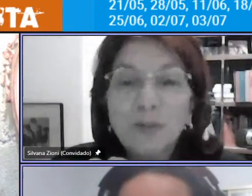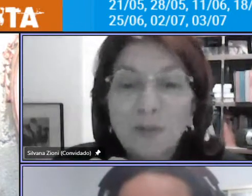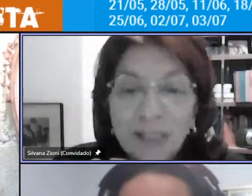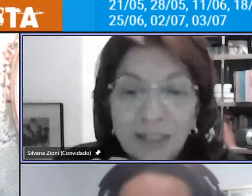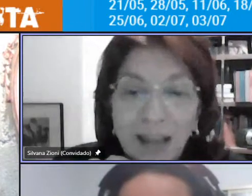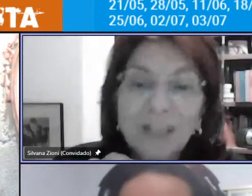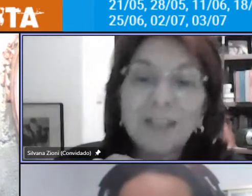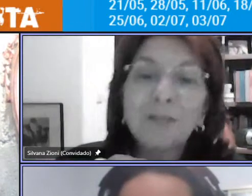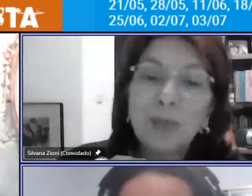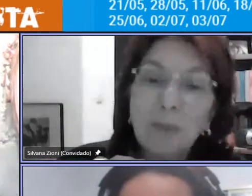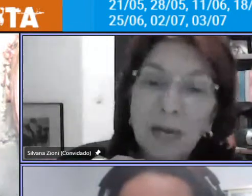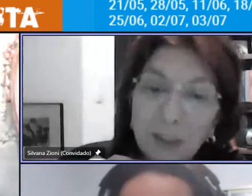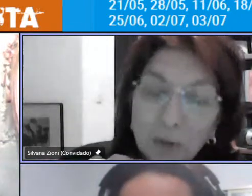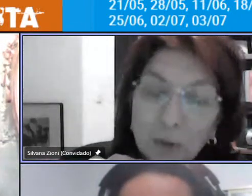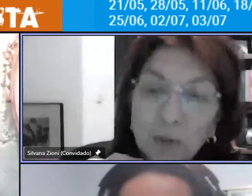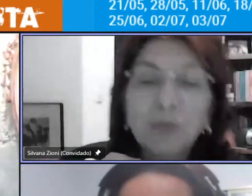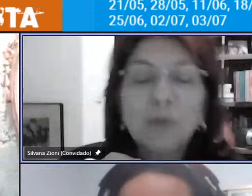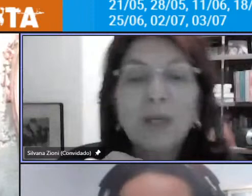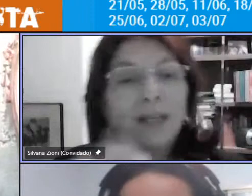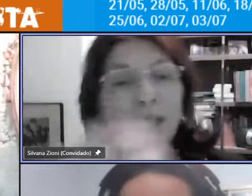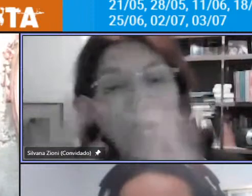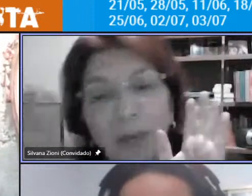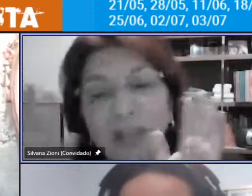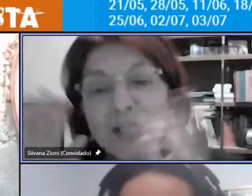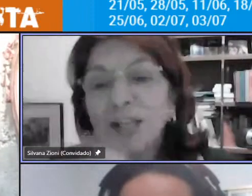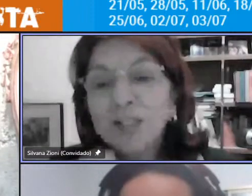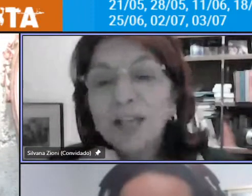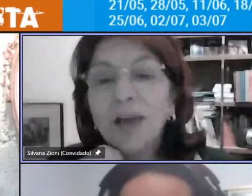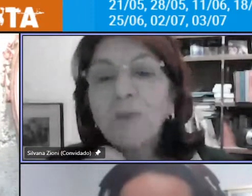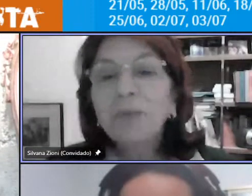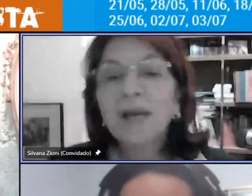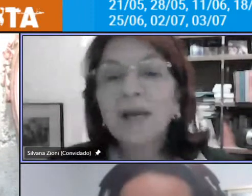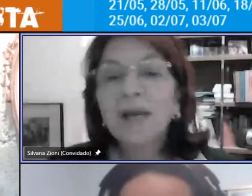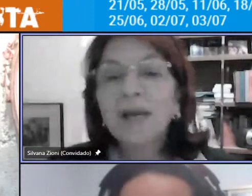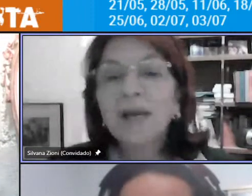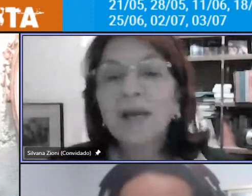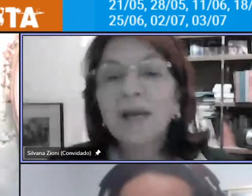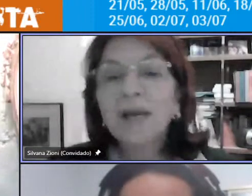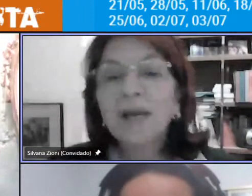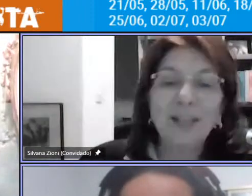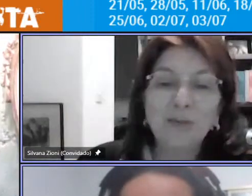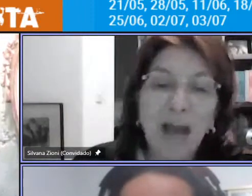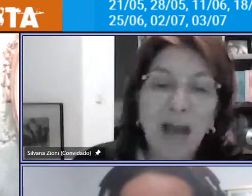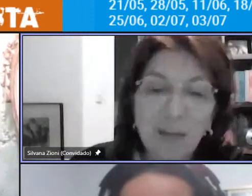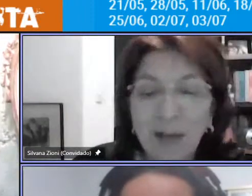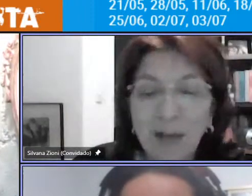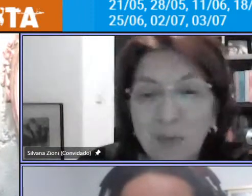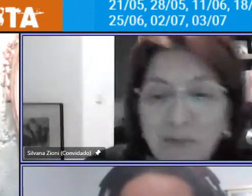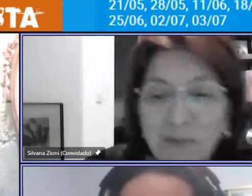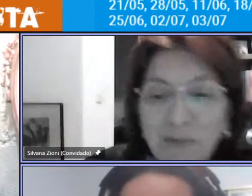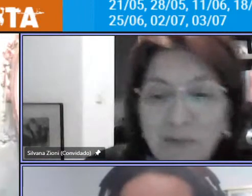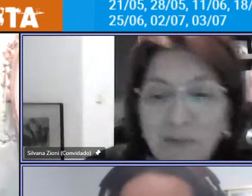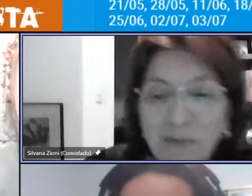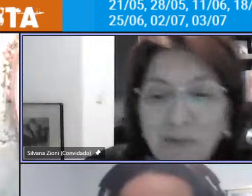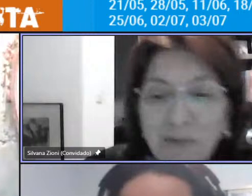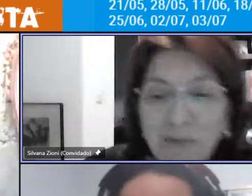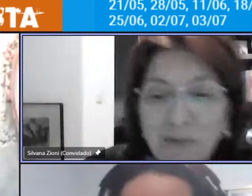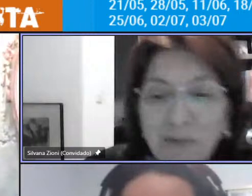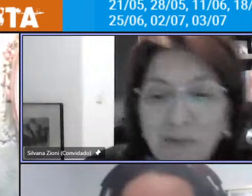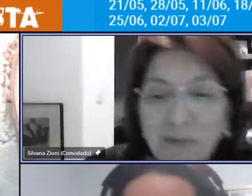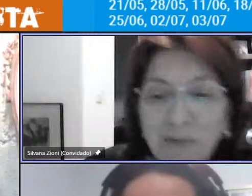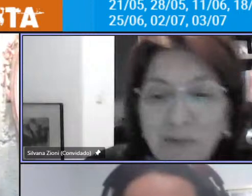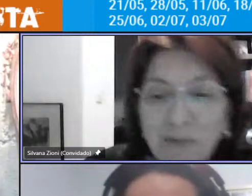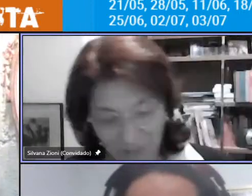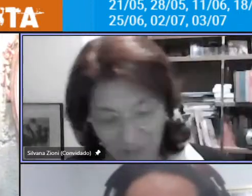estamos lá na universidade estamos trabalhando junto e pra gente é um prazer tá aí no vale mais uma vez um